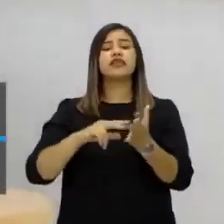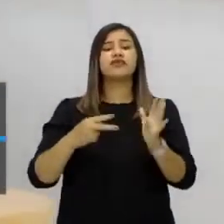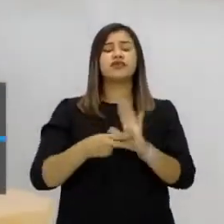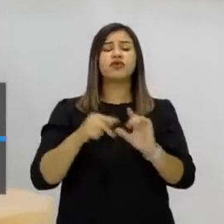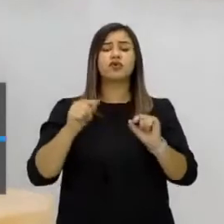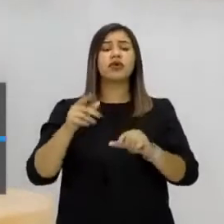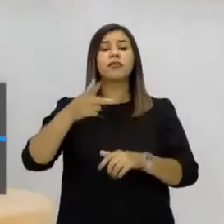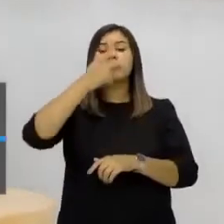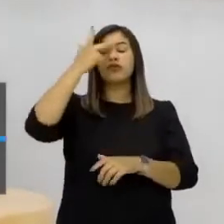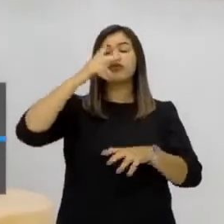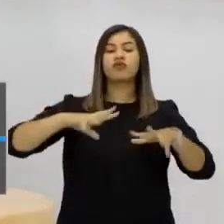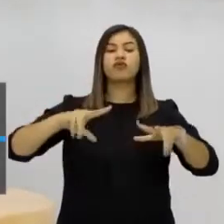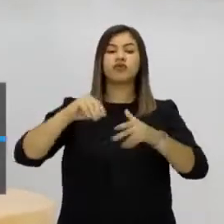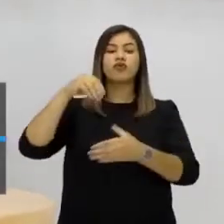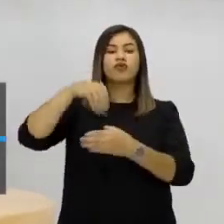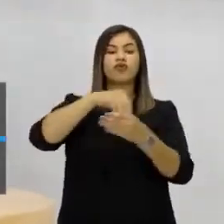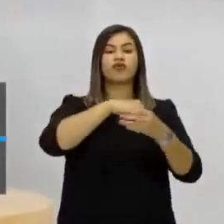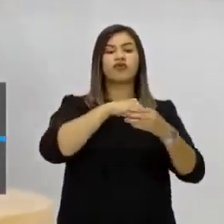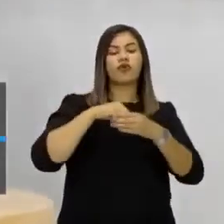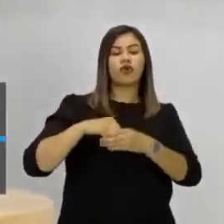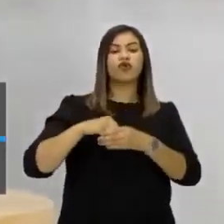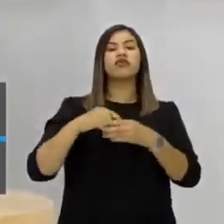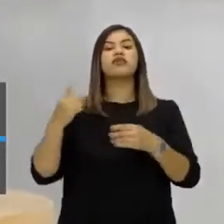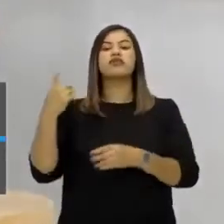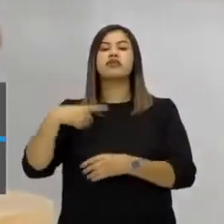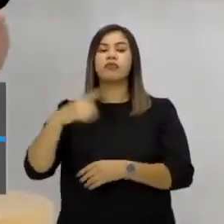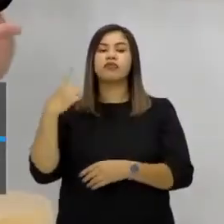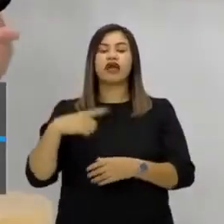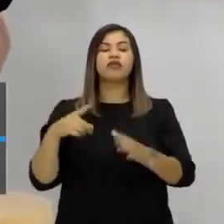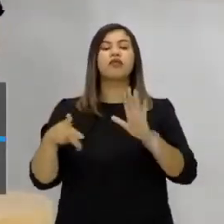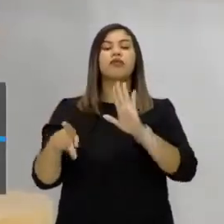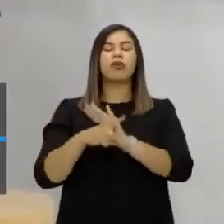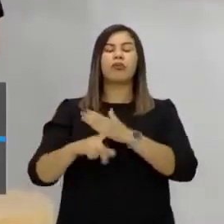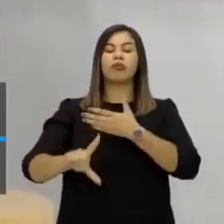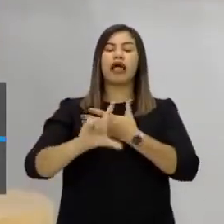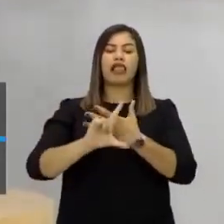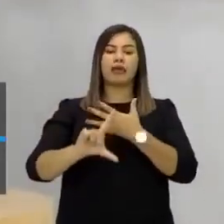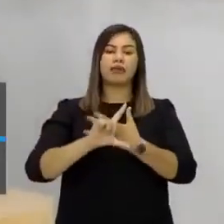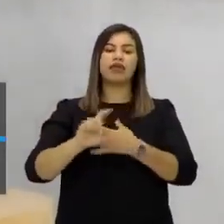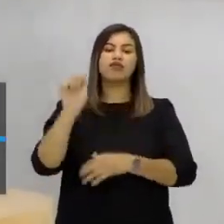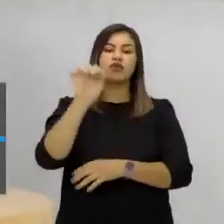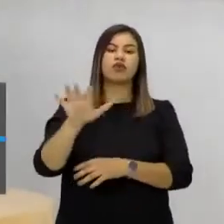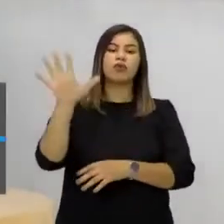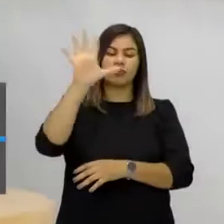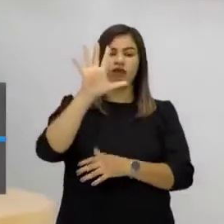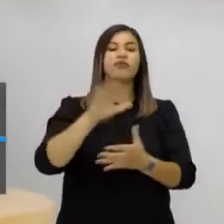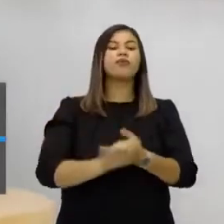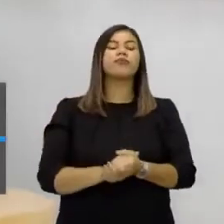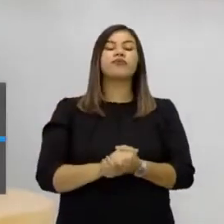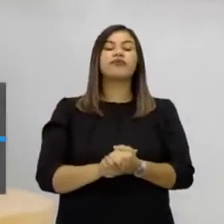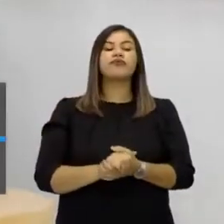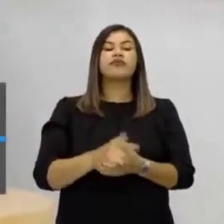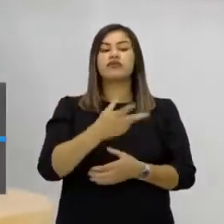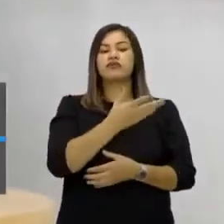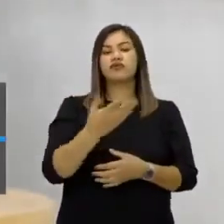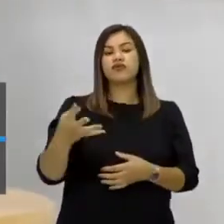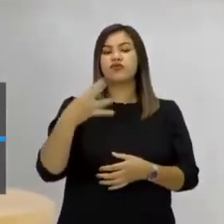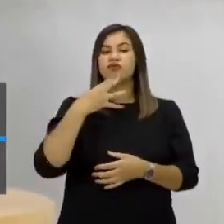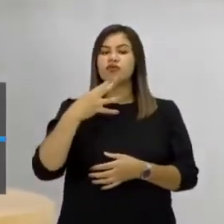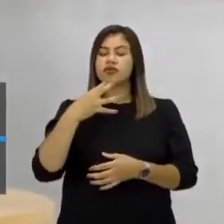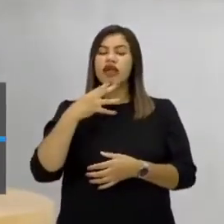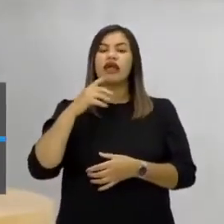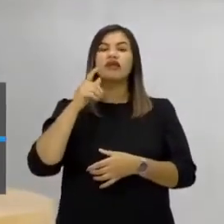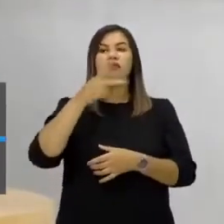votando nesses deputados para o Parlamento Europeu, que existe até hoje. Então, quem tem parentes